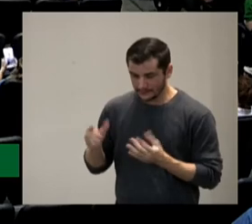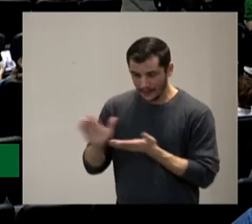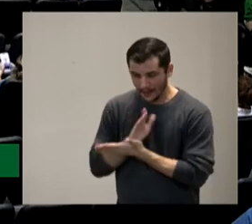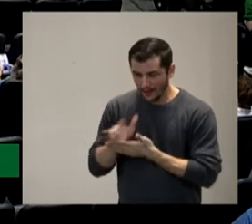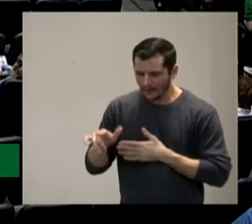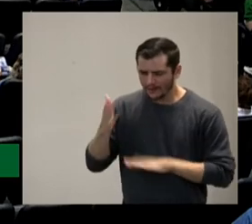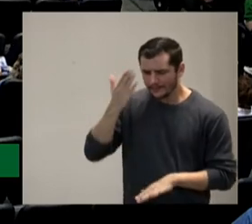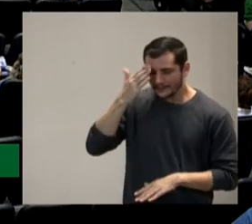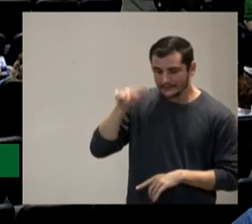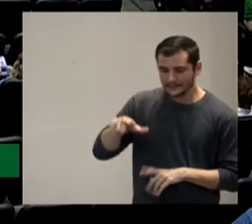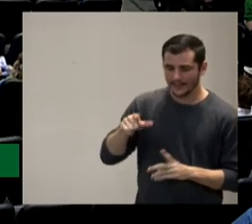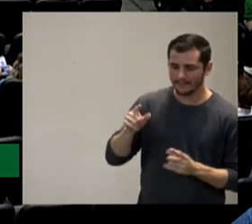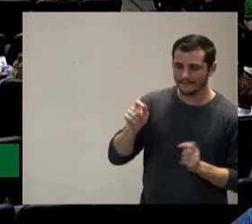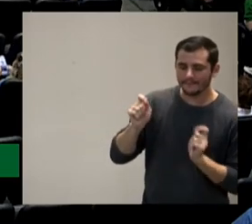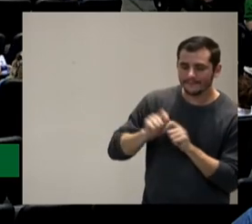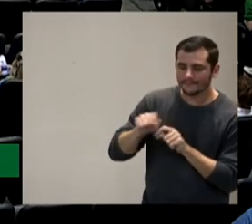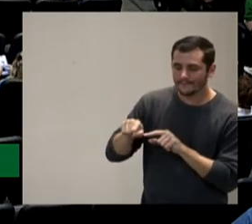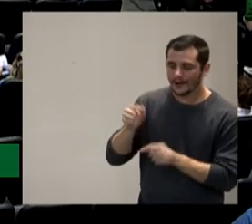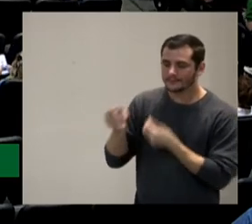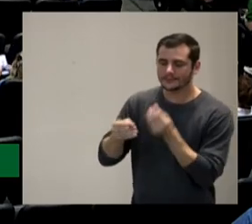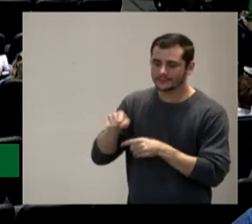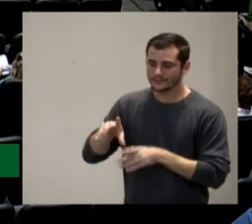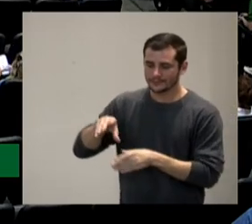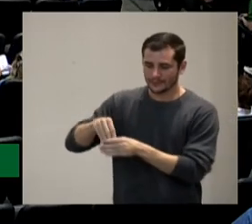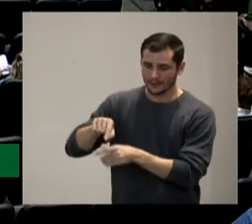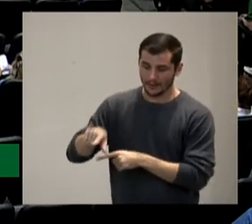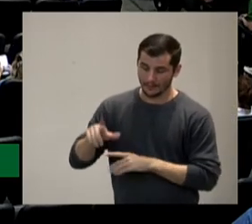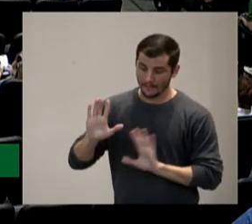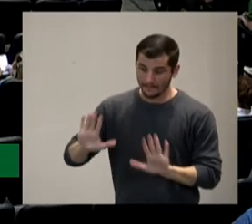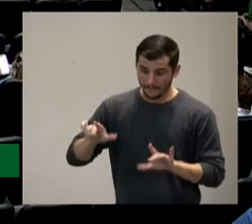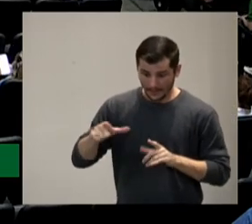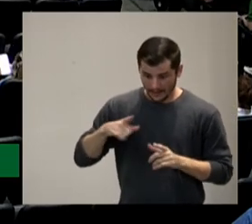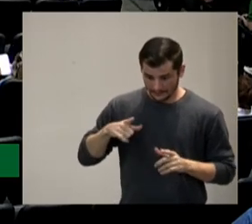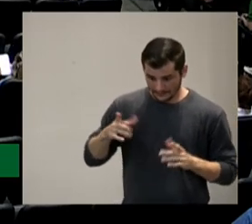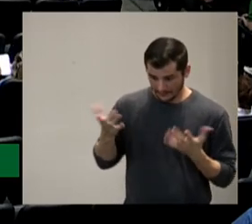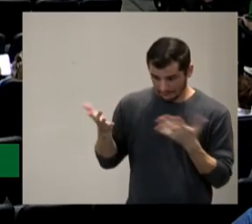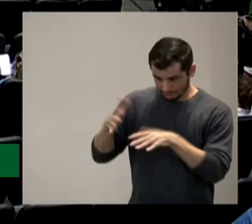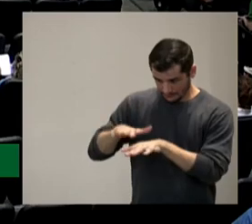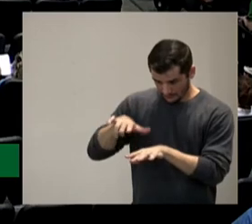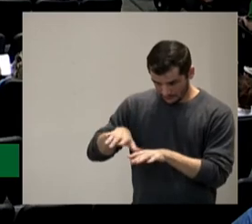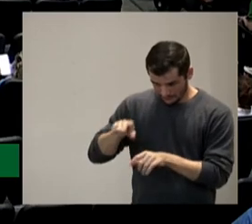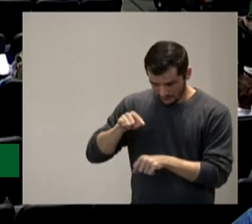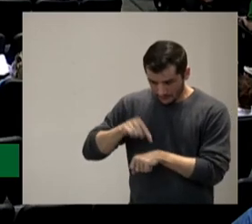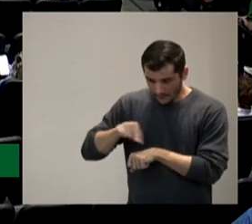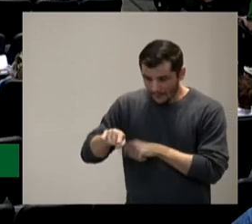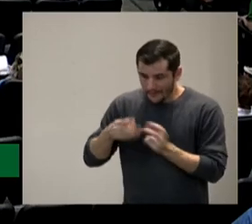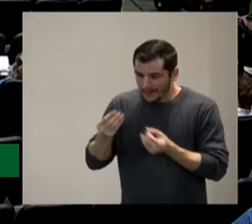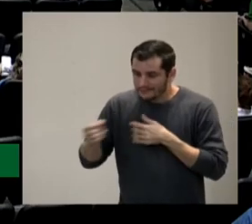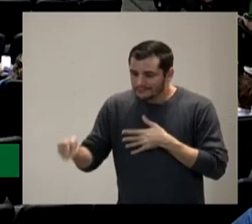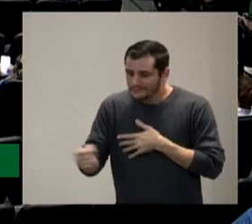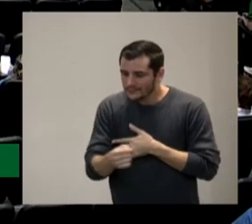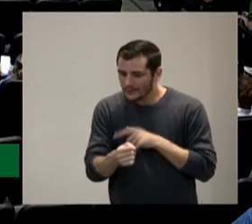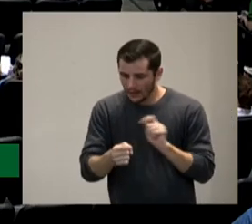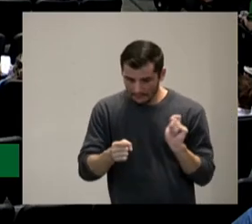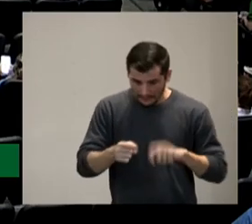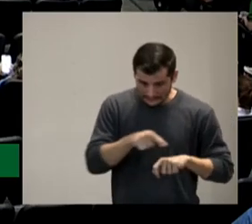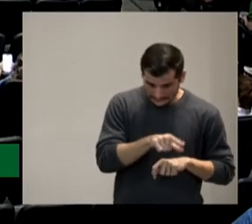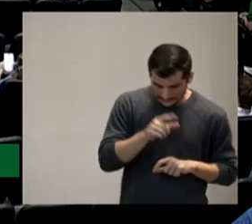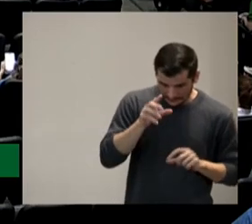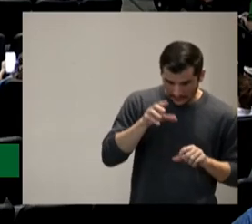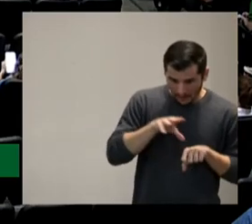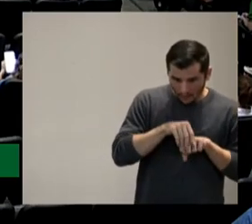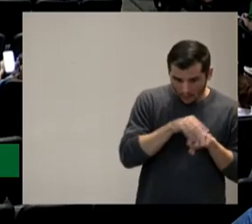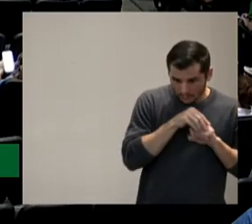saber fazer aquilo mas numa questão de inclusão abre-se mão ó tudo bem então aqui isso aqui a gente consegue ensinar mas